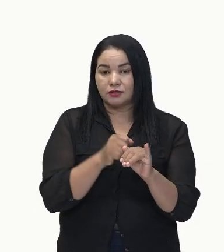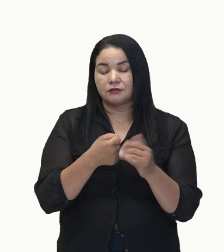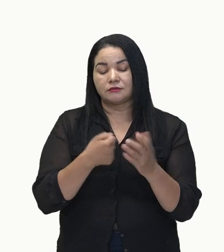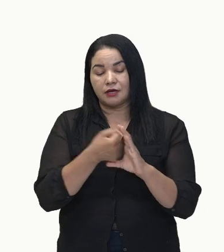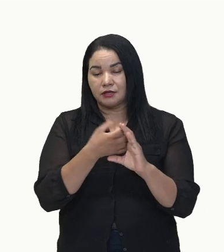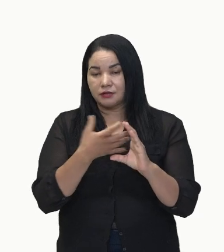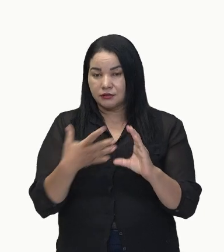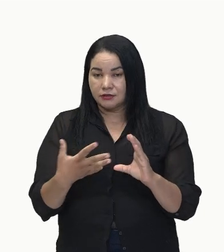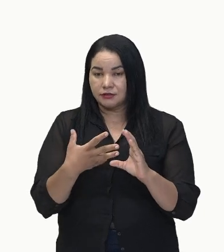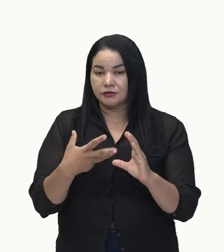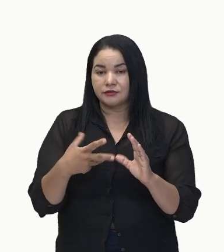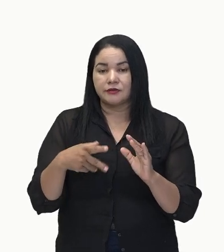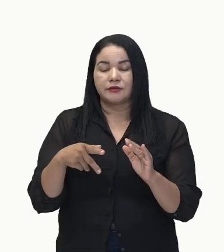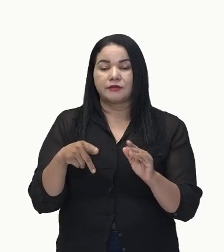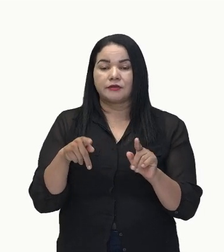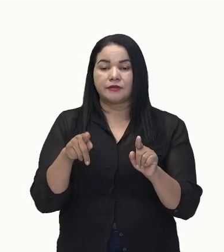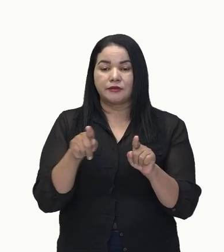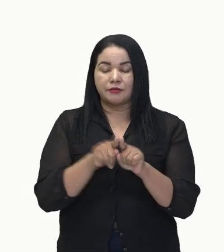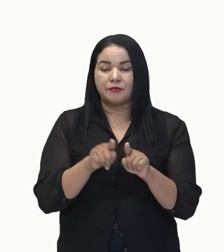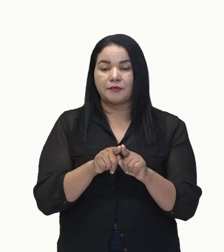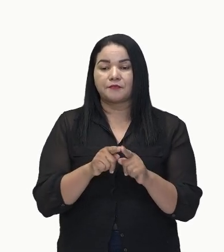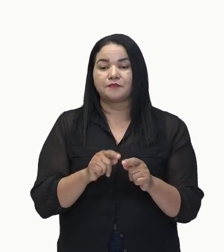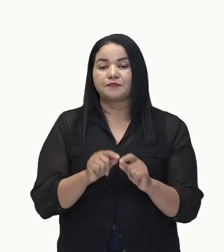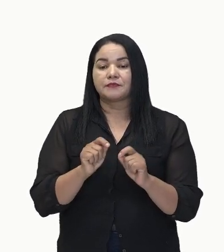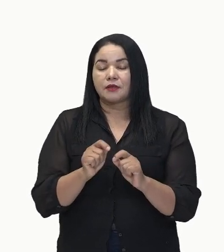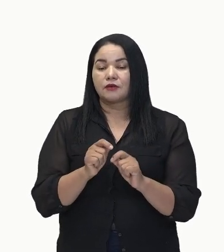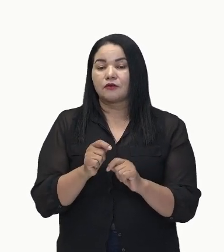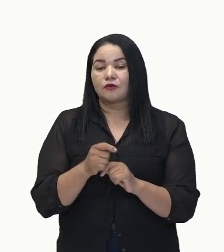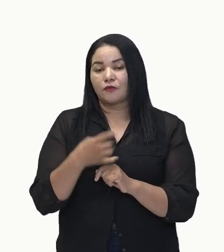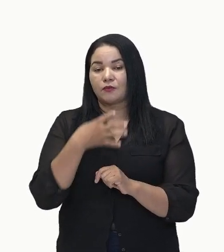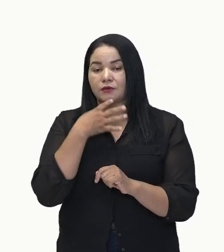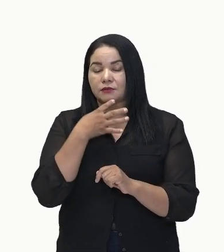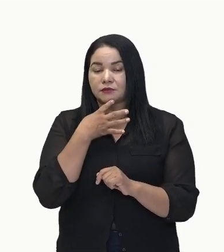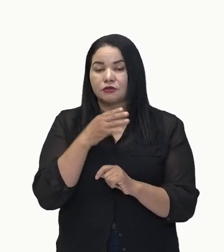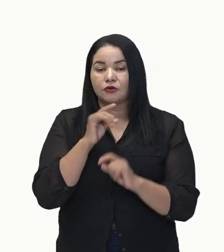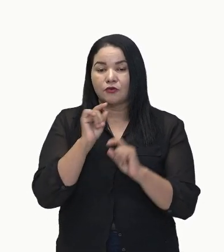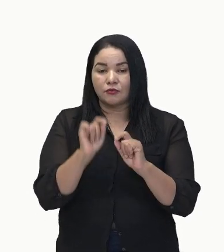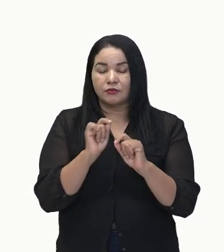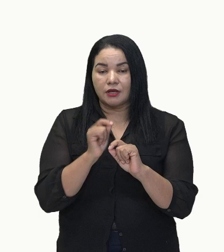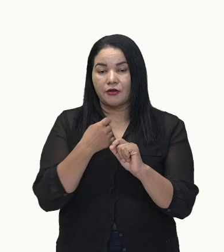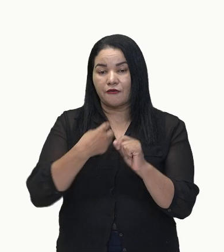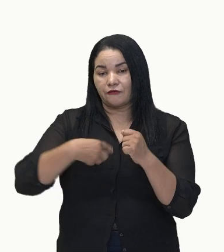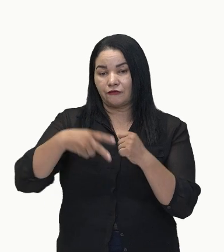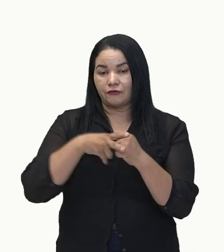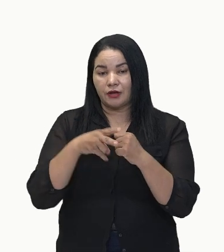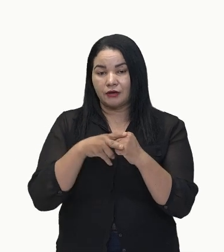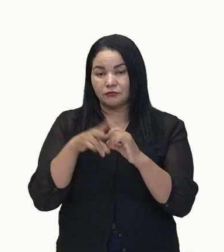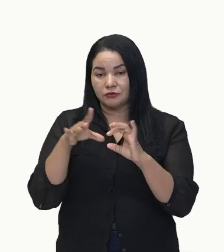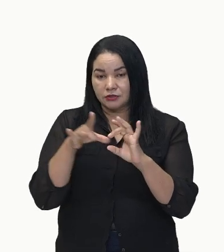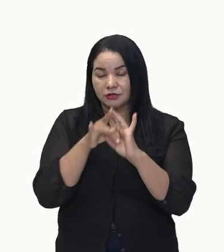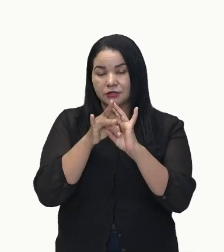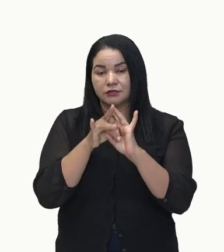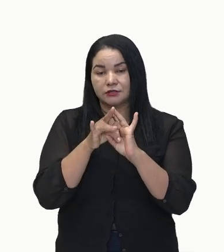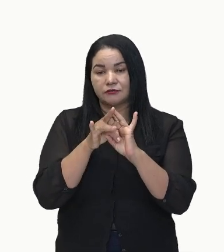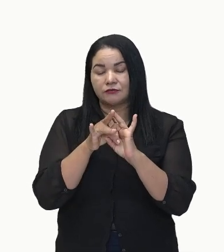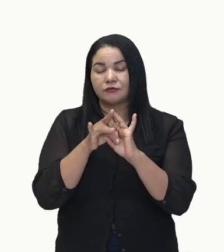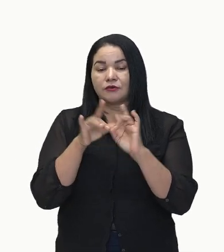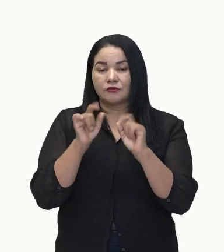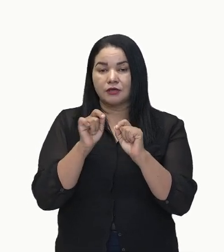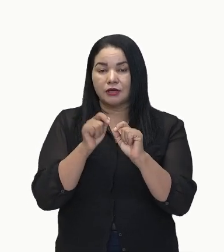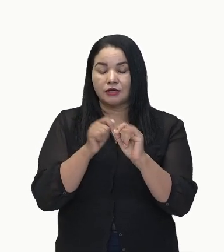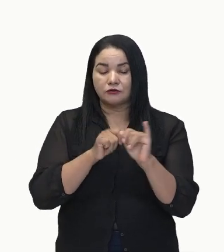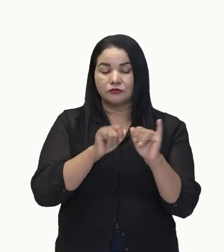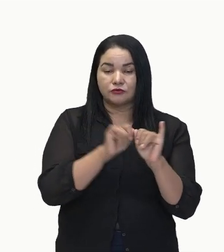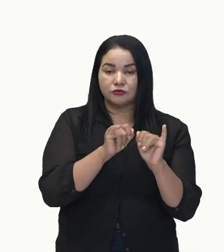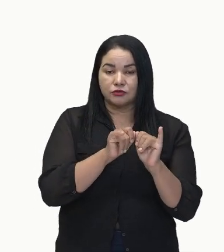sujeito, também conhecido como um verbo de ligação. Ele vai fazer essa ligação, esse verbo, do sujeito para